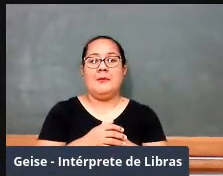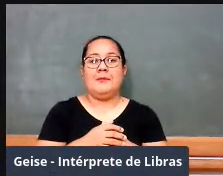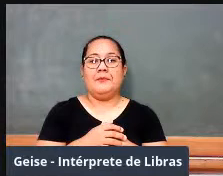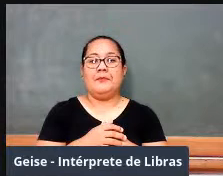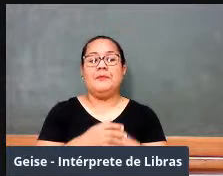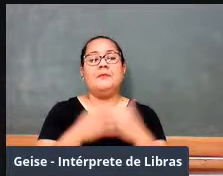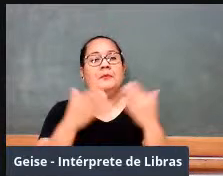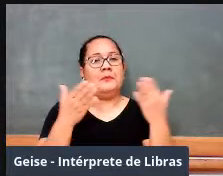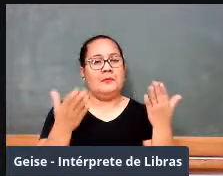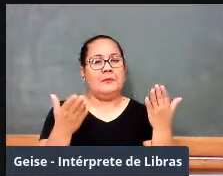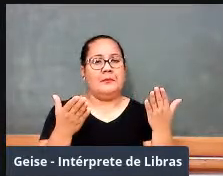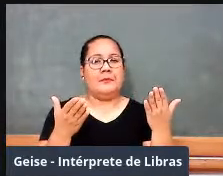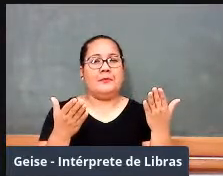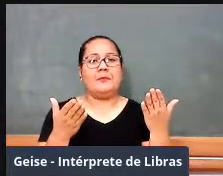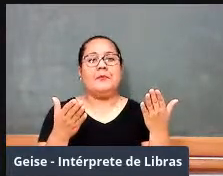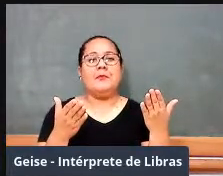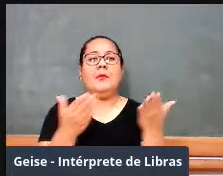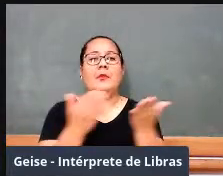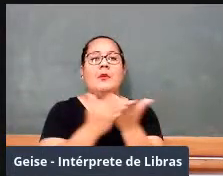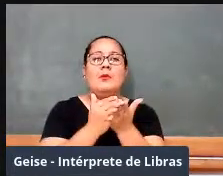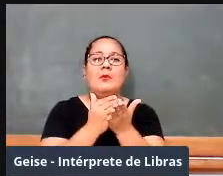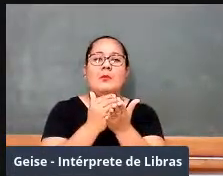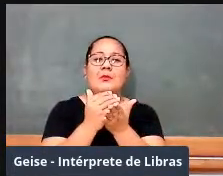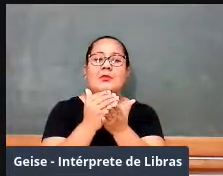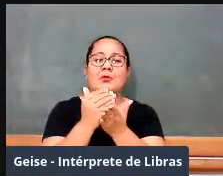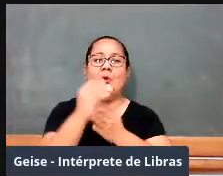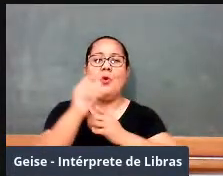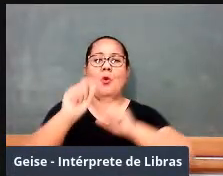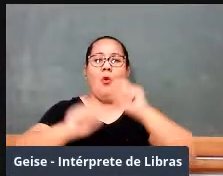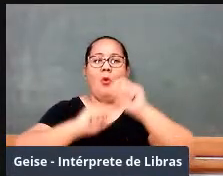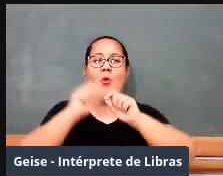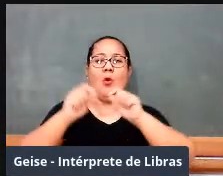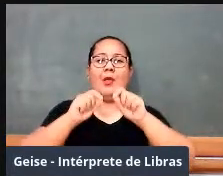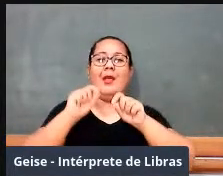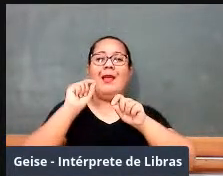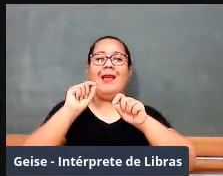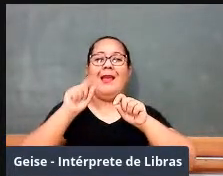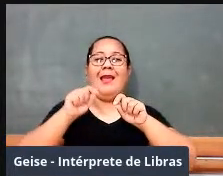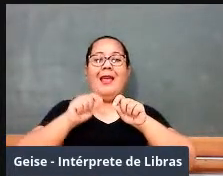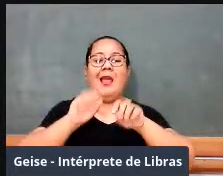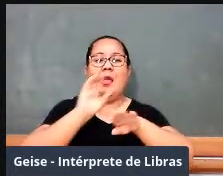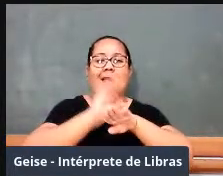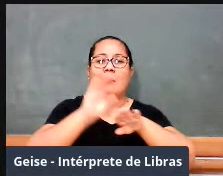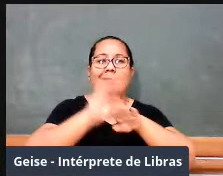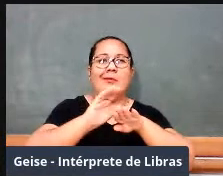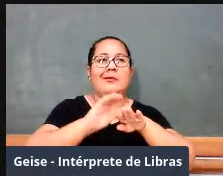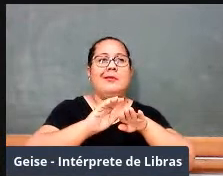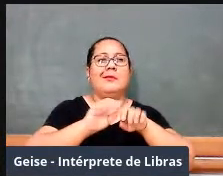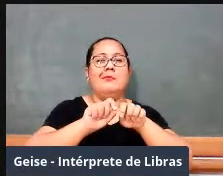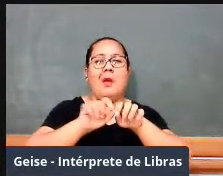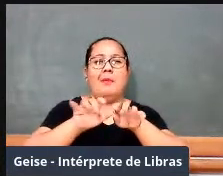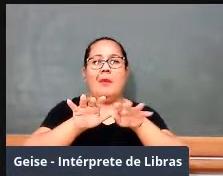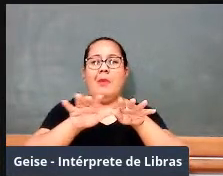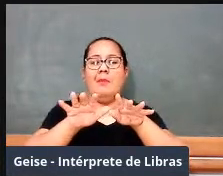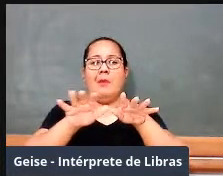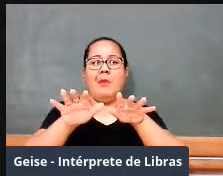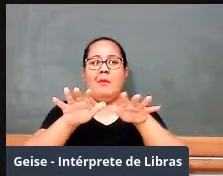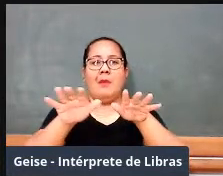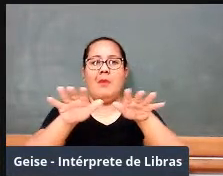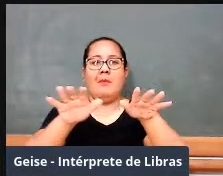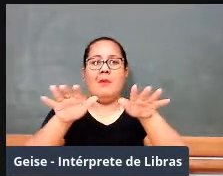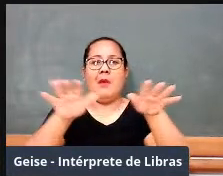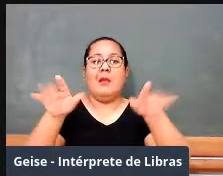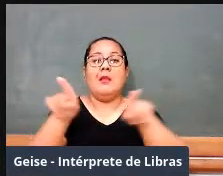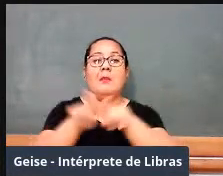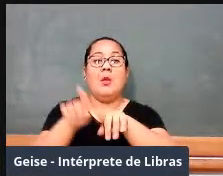nós vamos ver, a partir disso, a proliferação de cursos vestibulares de cursinhos